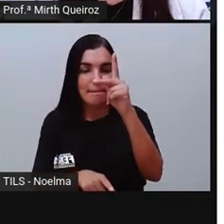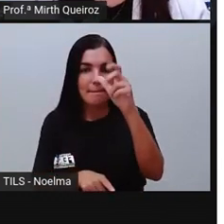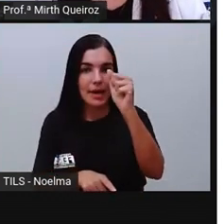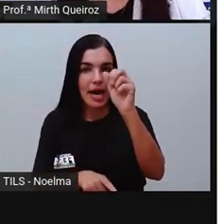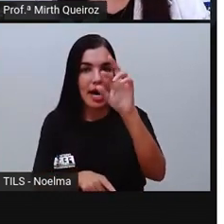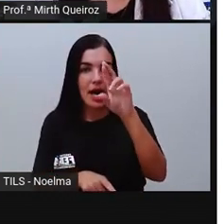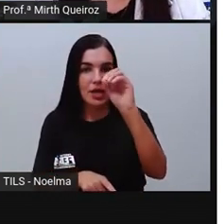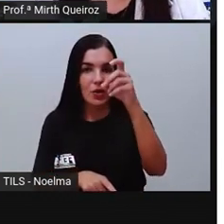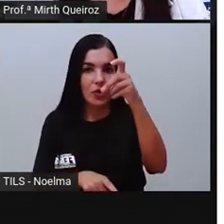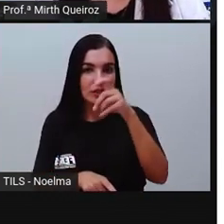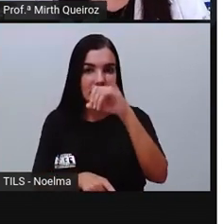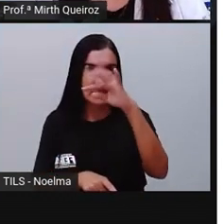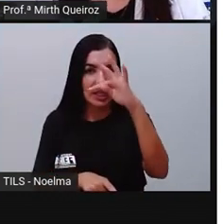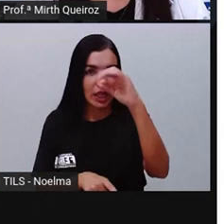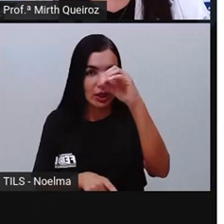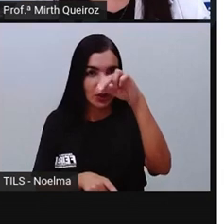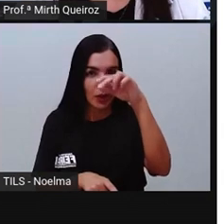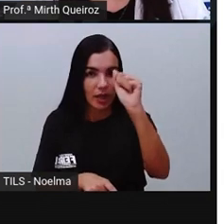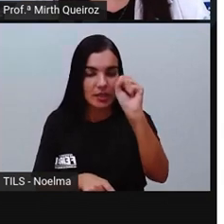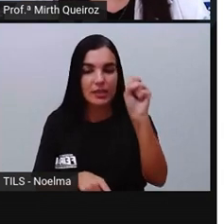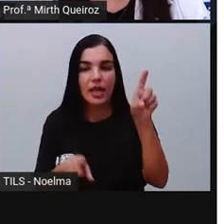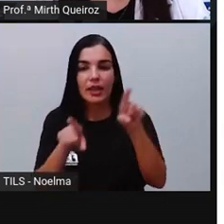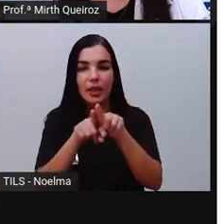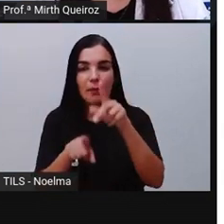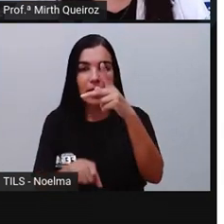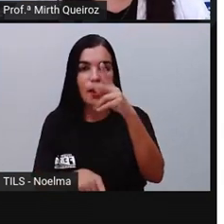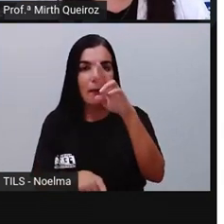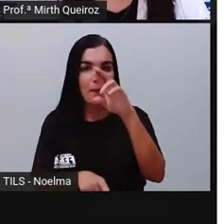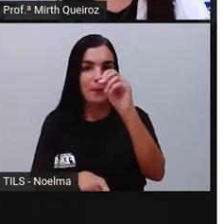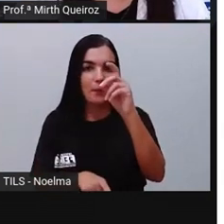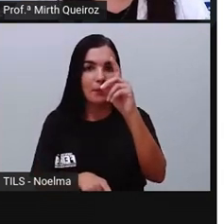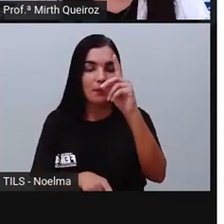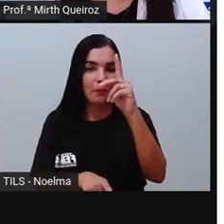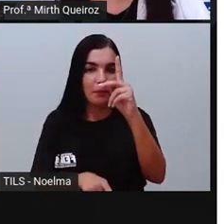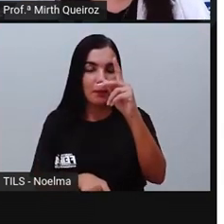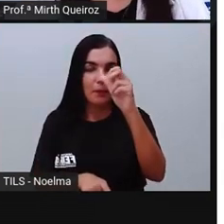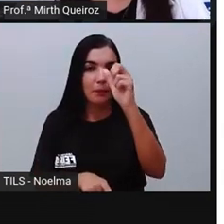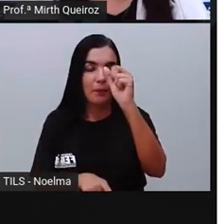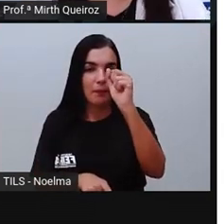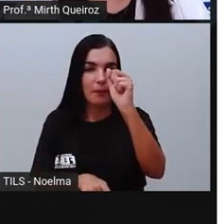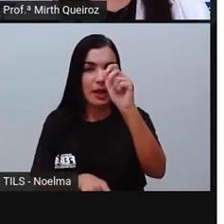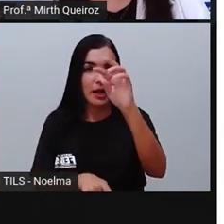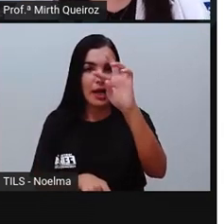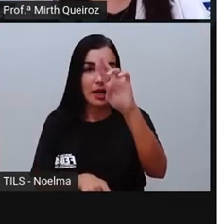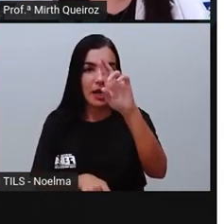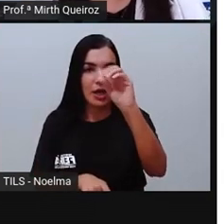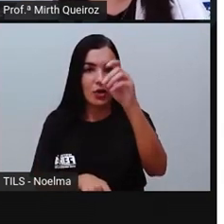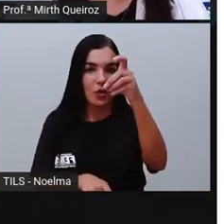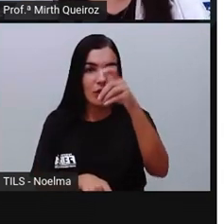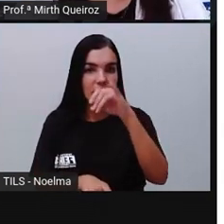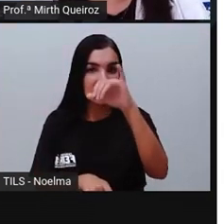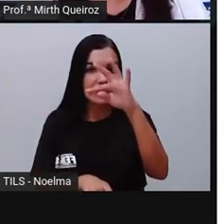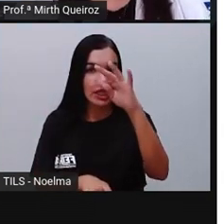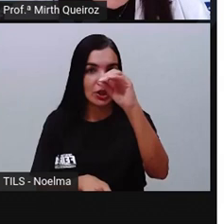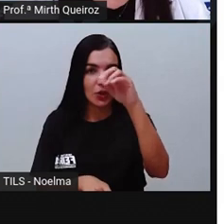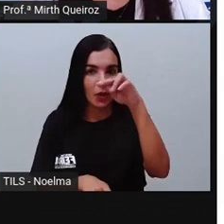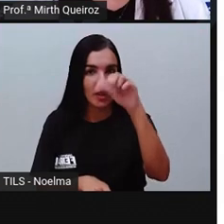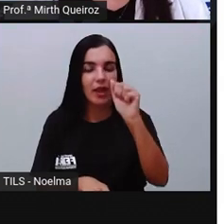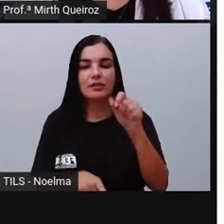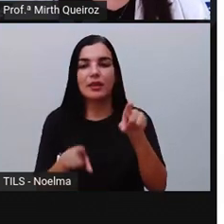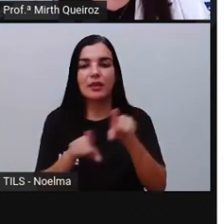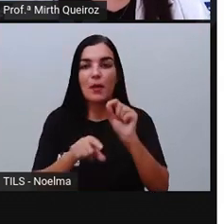Na pronúncia das palavras, sempre há uma sílaba que ela é pronunciada com maior ênfase, com maior intensidade.